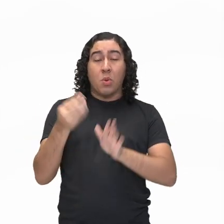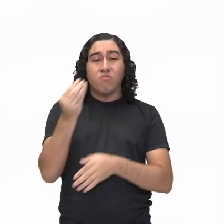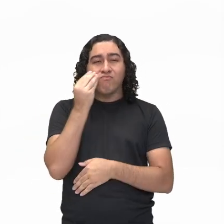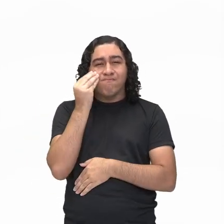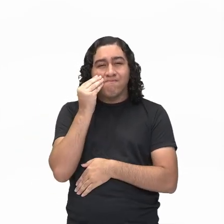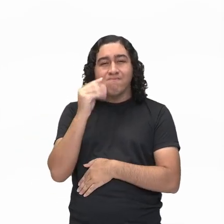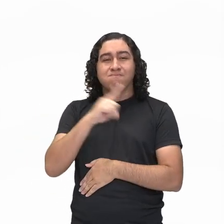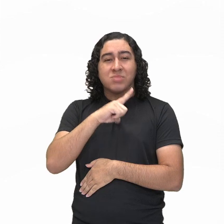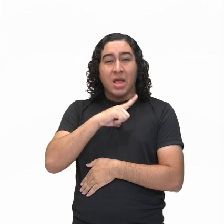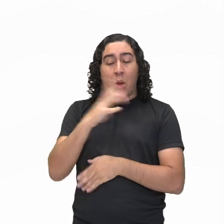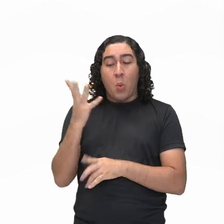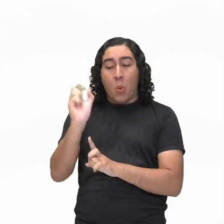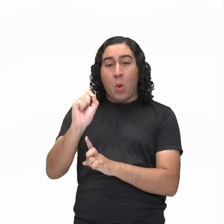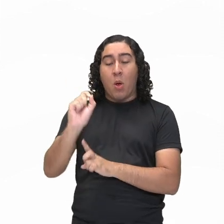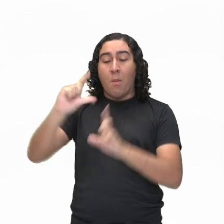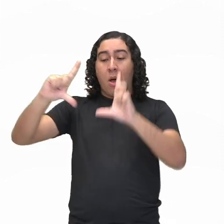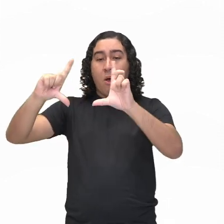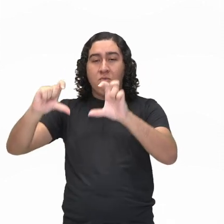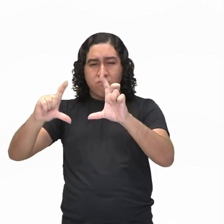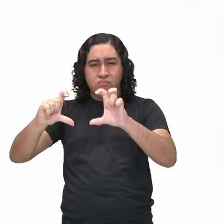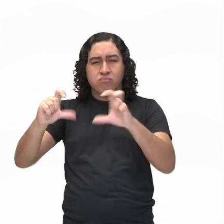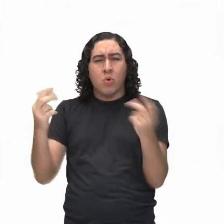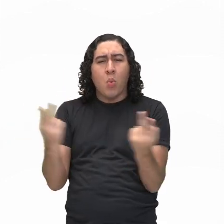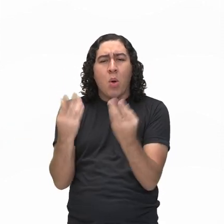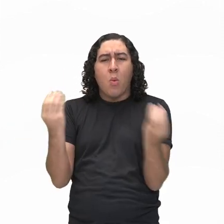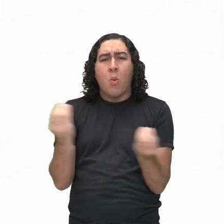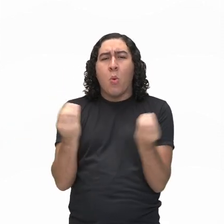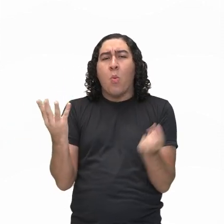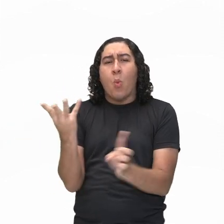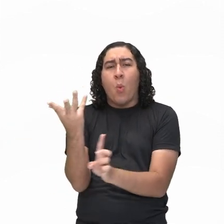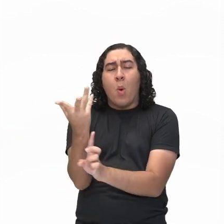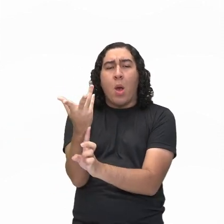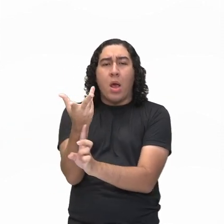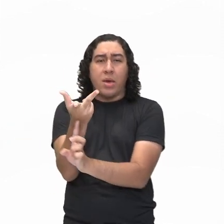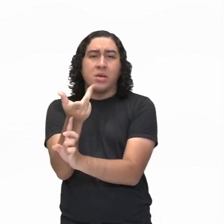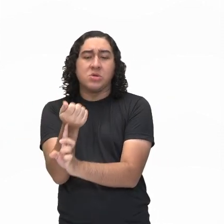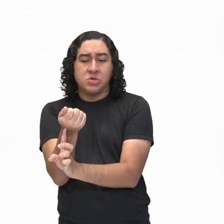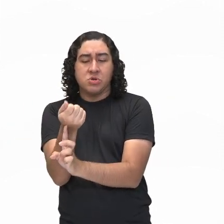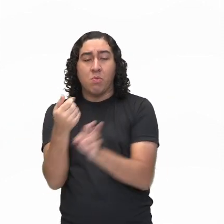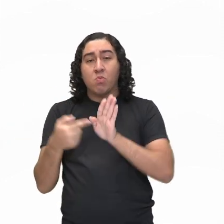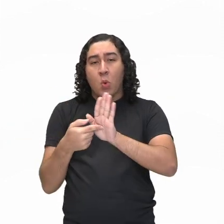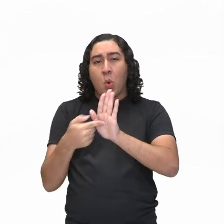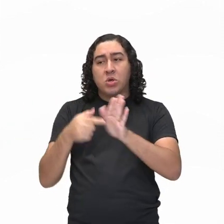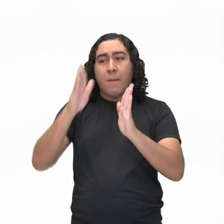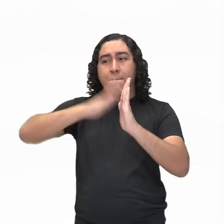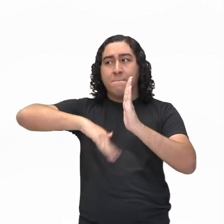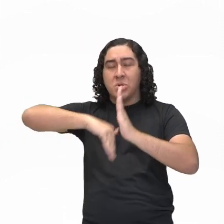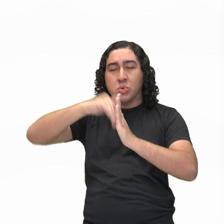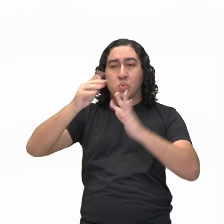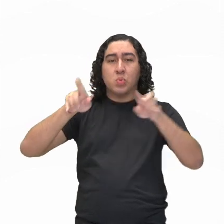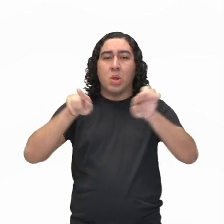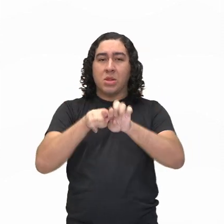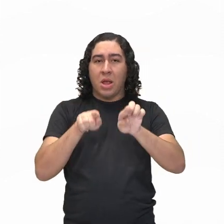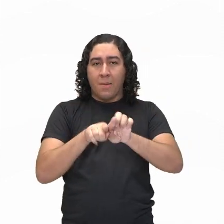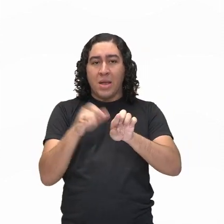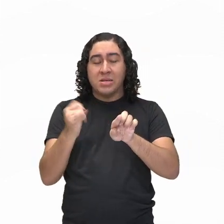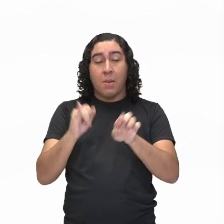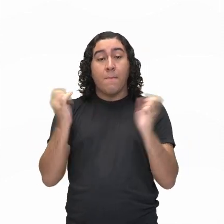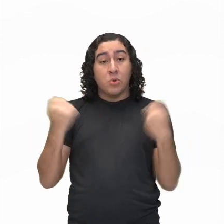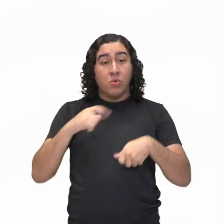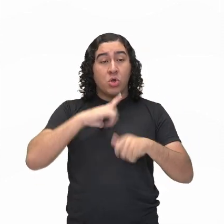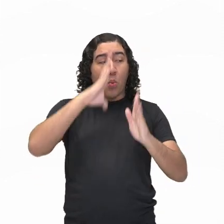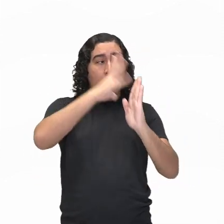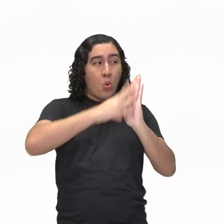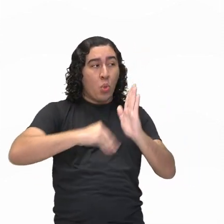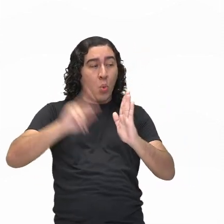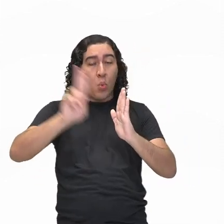que é um retrato, ou seja, quando o artista retrata alguém, ele pinta alguém, quando alguém serve de modelo,